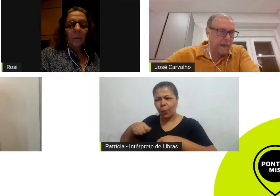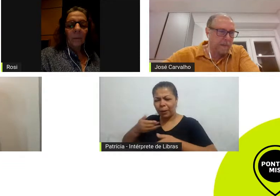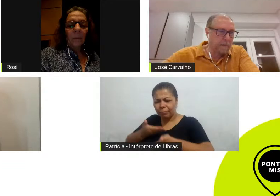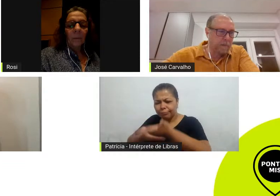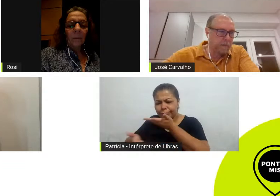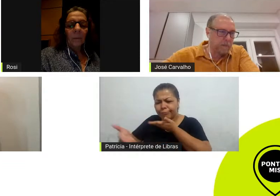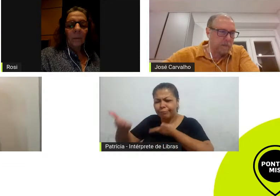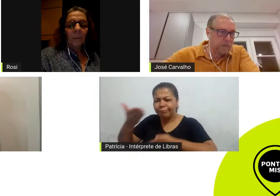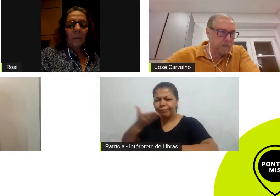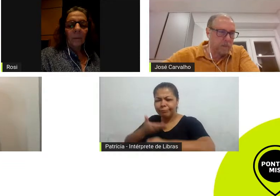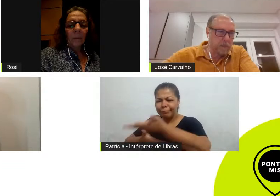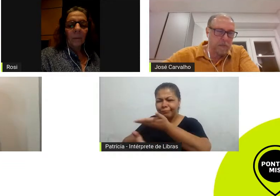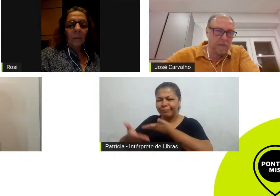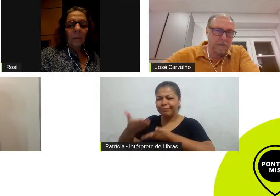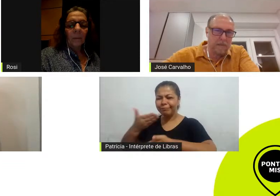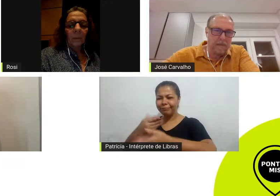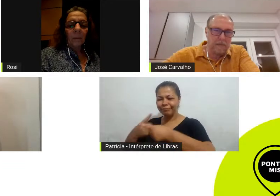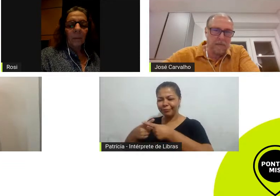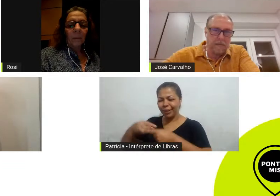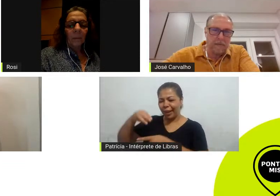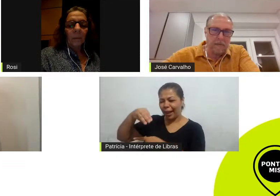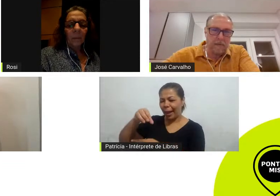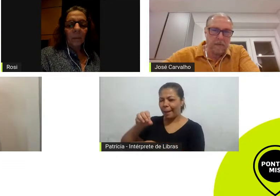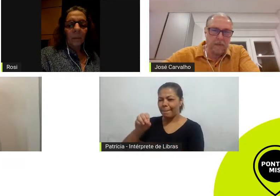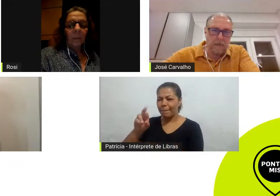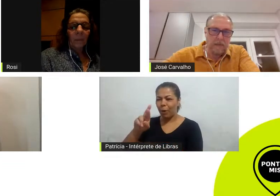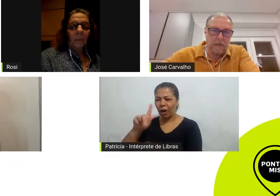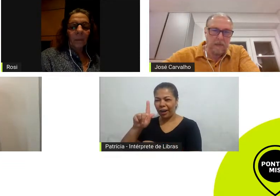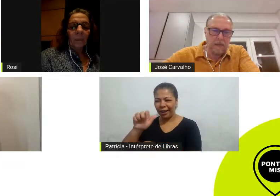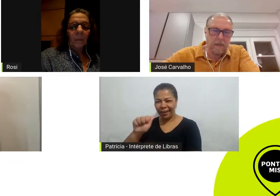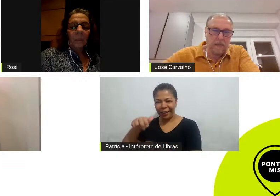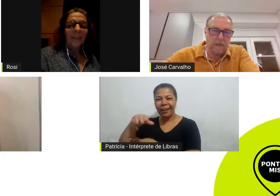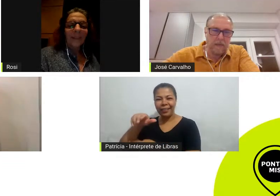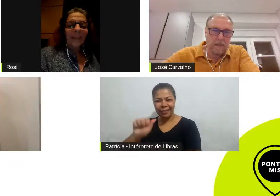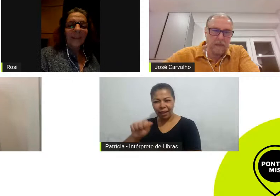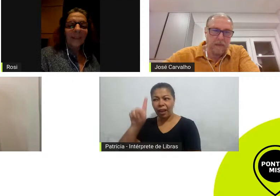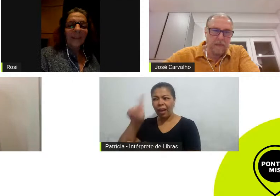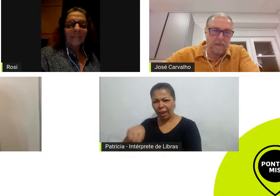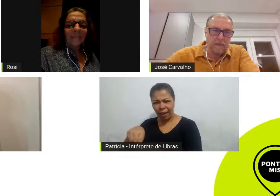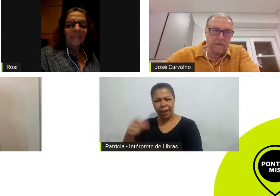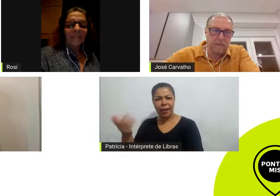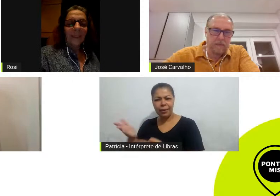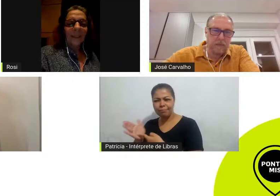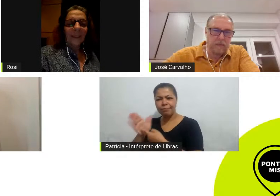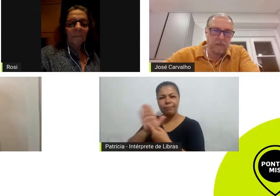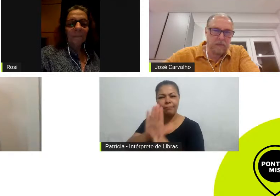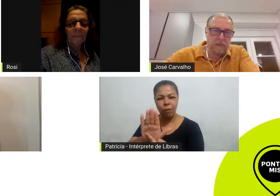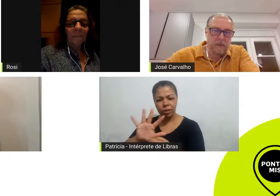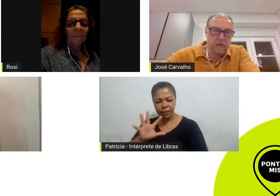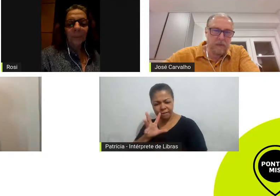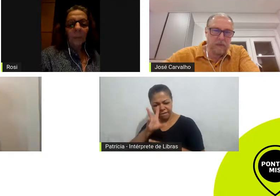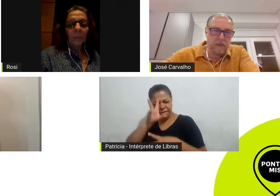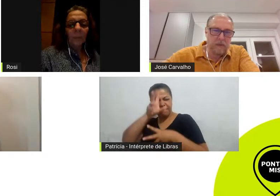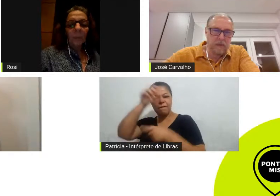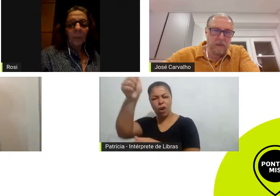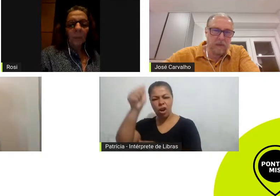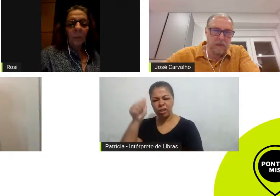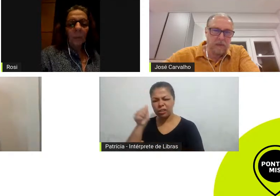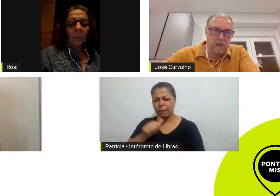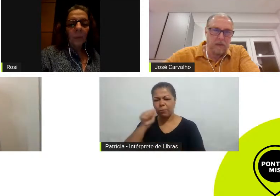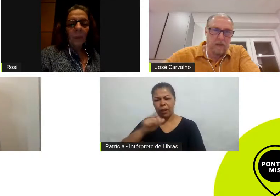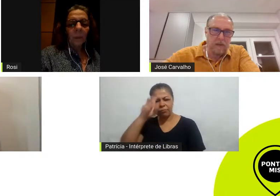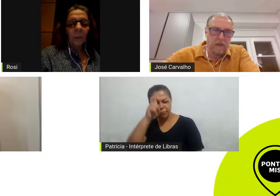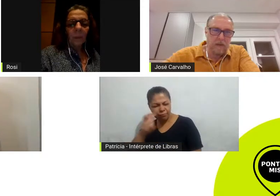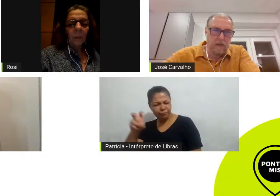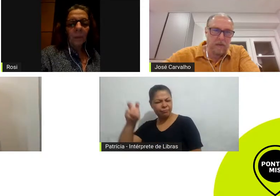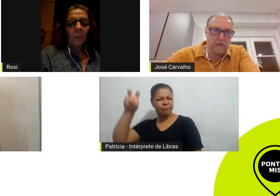sabia tudo que estava preparada que era um sinônimo de força pelo menos é isso que ficou em mim dessa personagem queria saber o que ficou